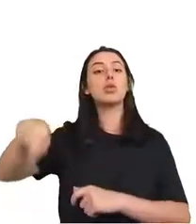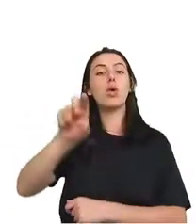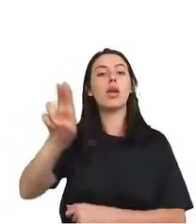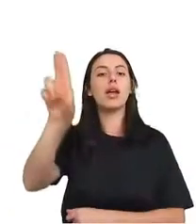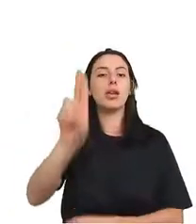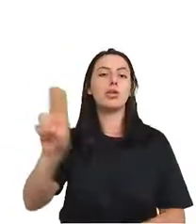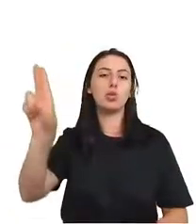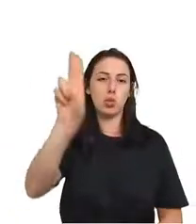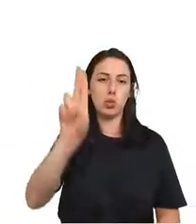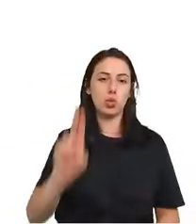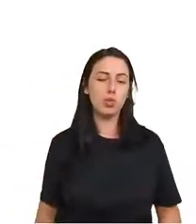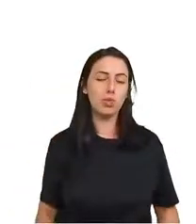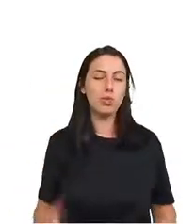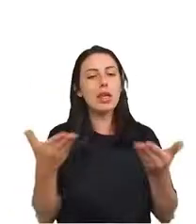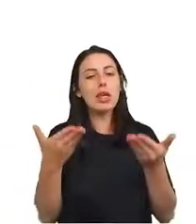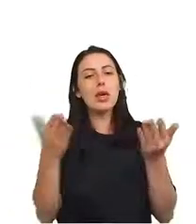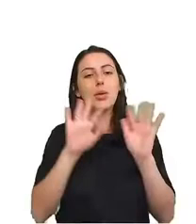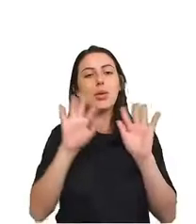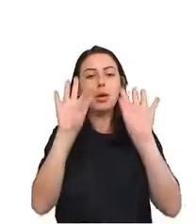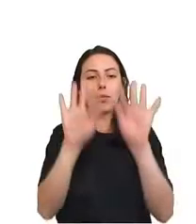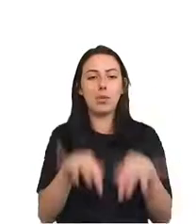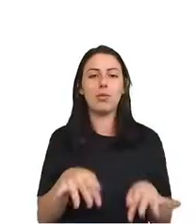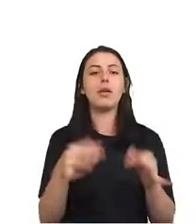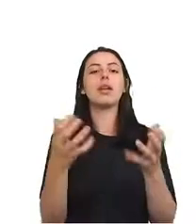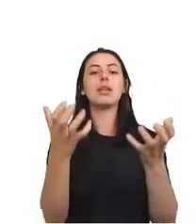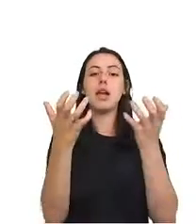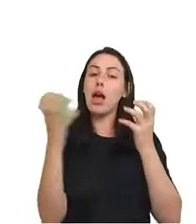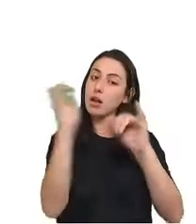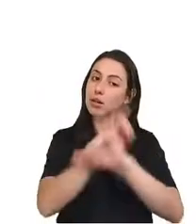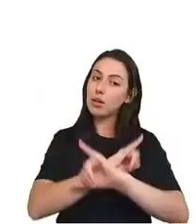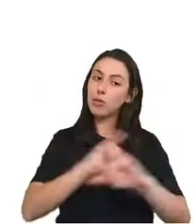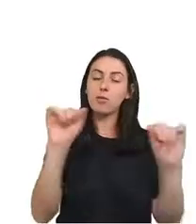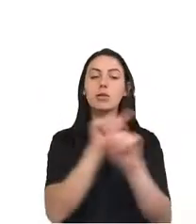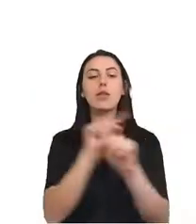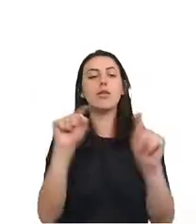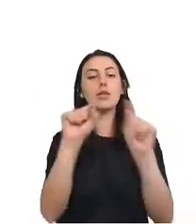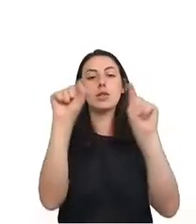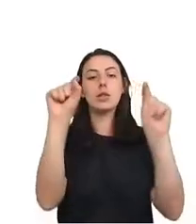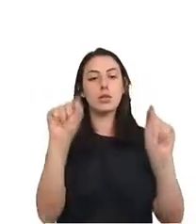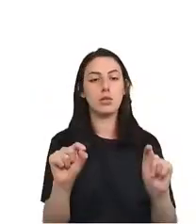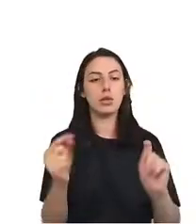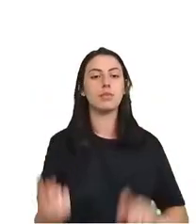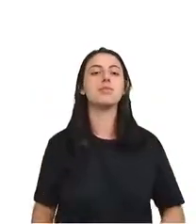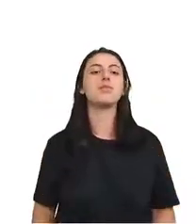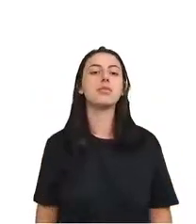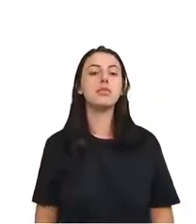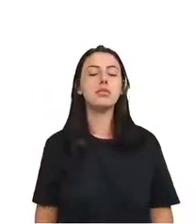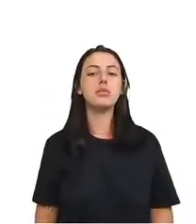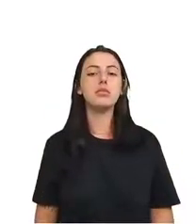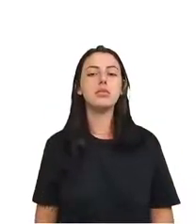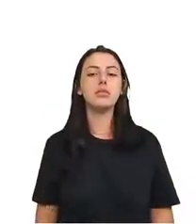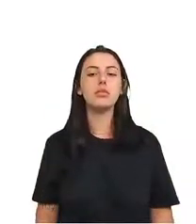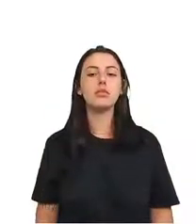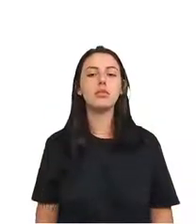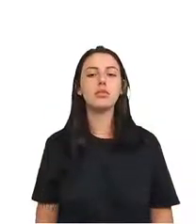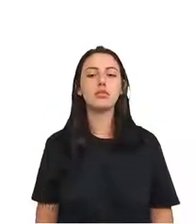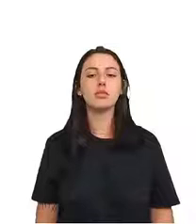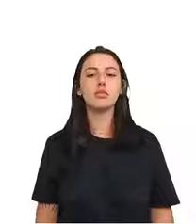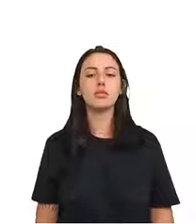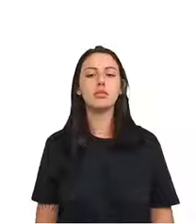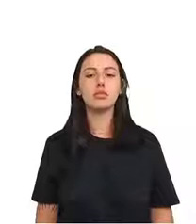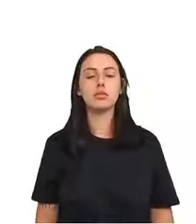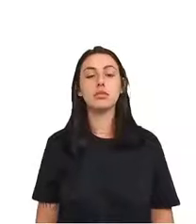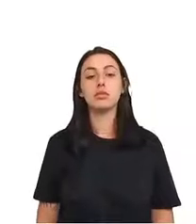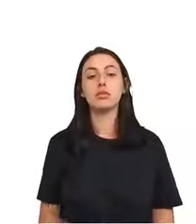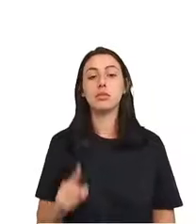E aí, para terminar, eu diria que é muito provável que essa seja a nossa direção aqui. Vemos